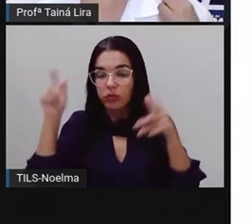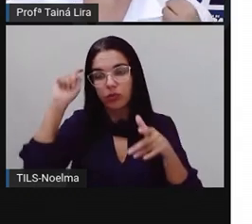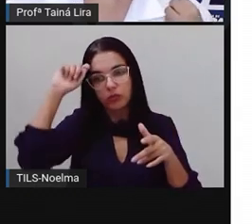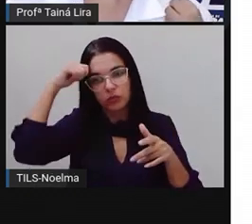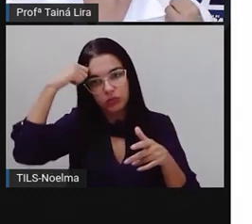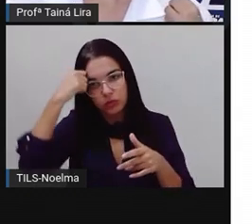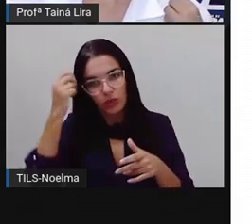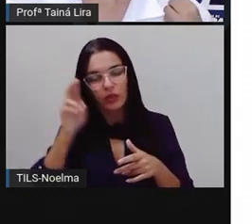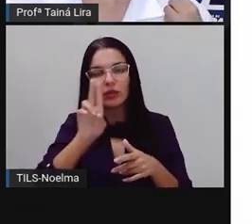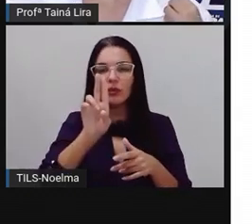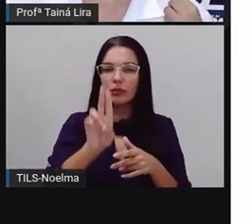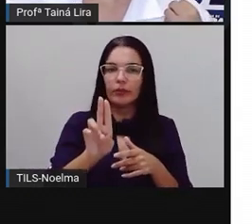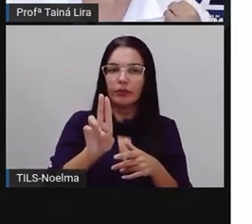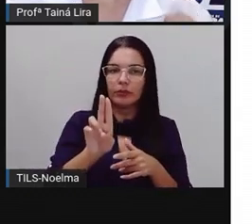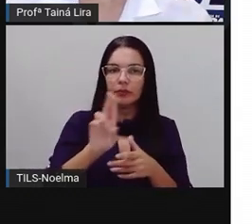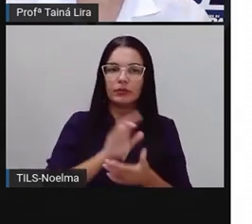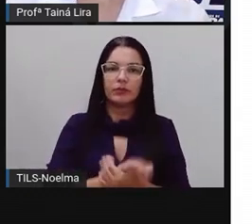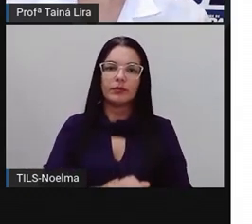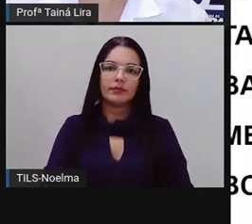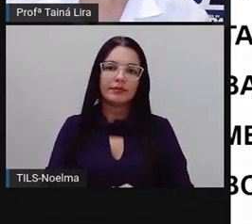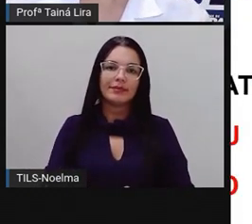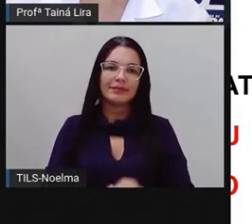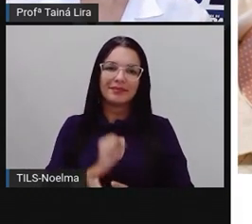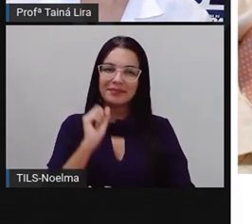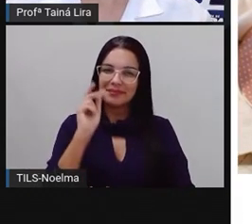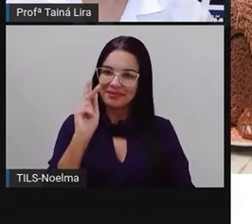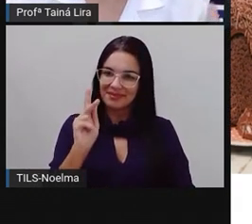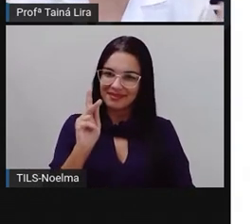escrevo com U, tá bom?